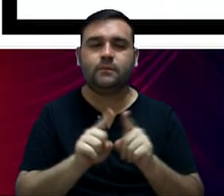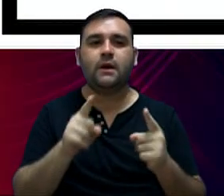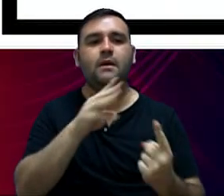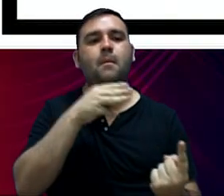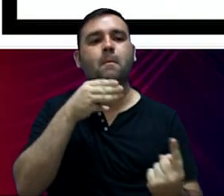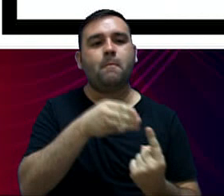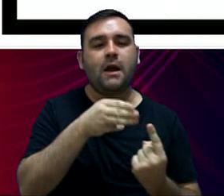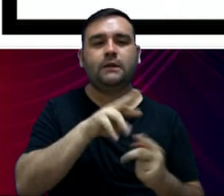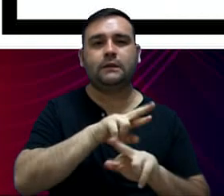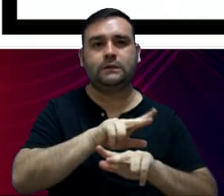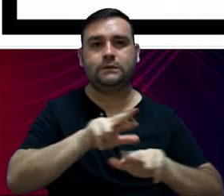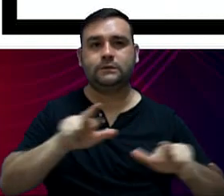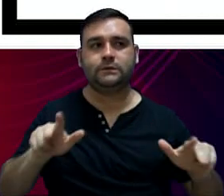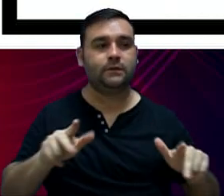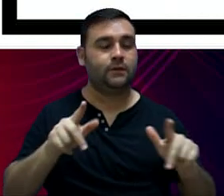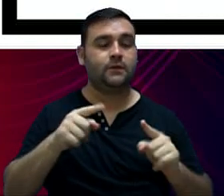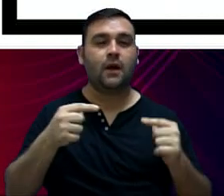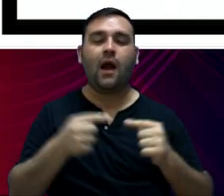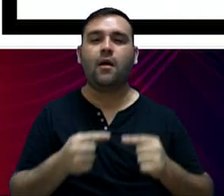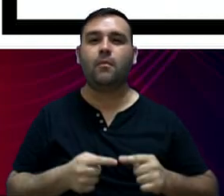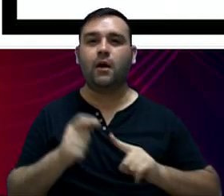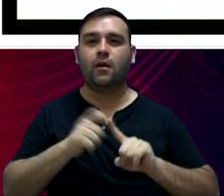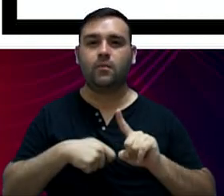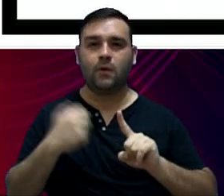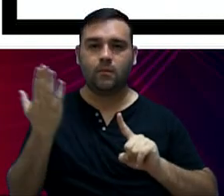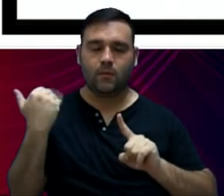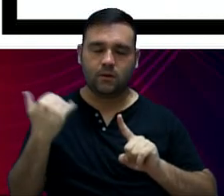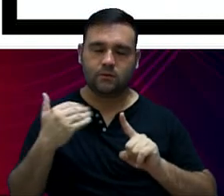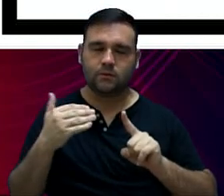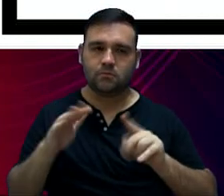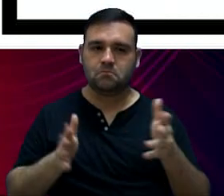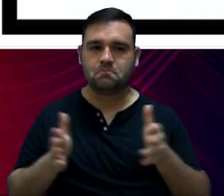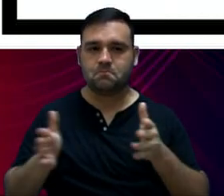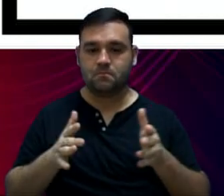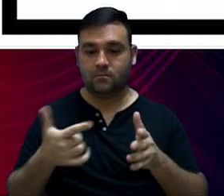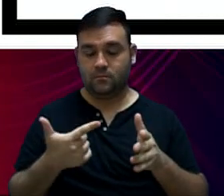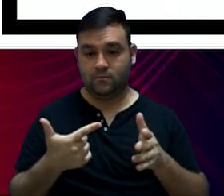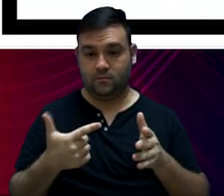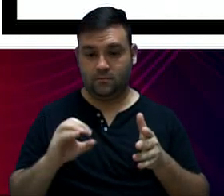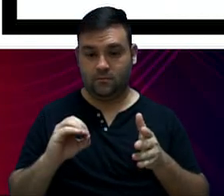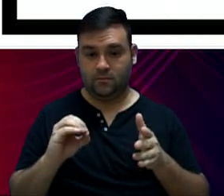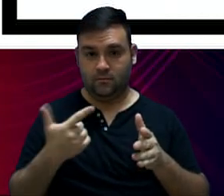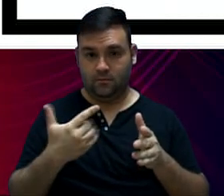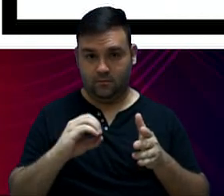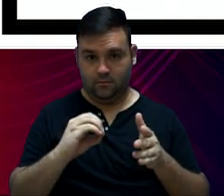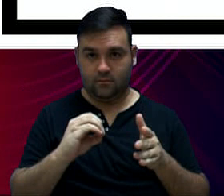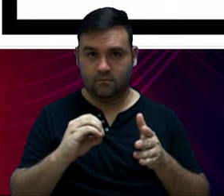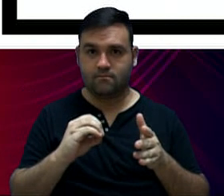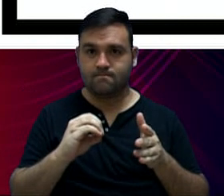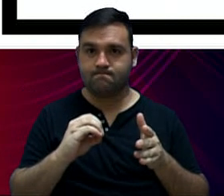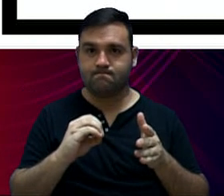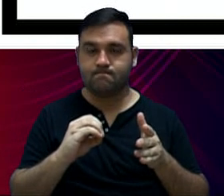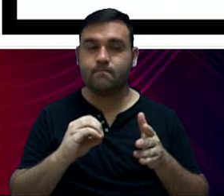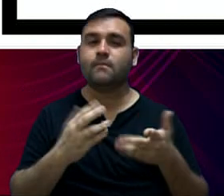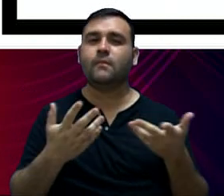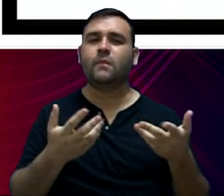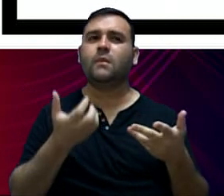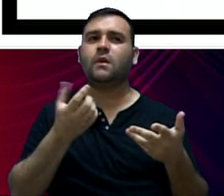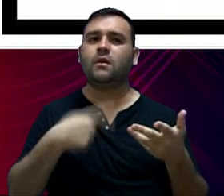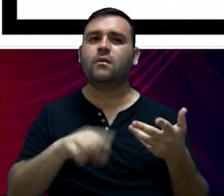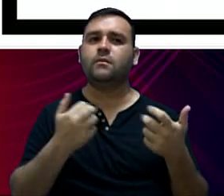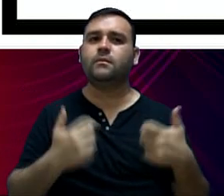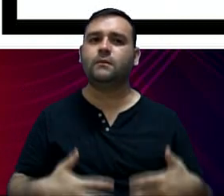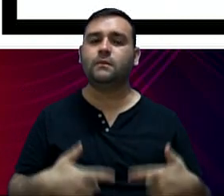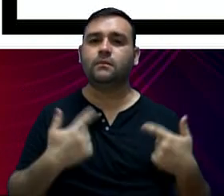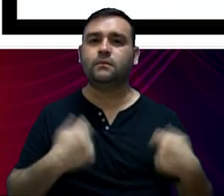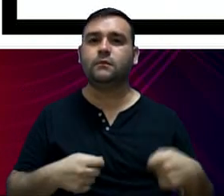metas fiscais estabelecidas para o exercício de 2020. É bom destacar